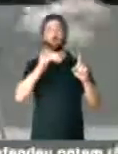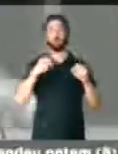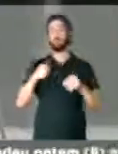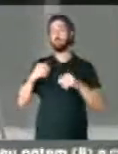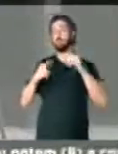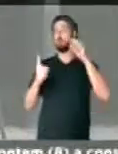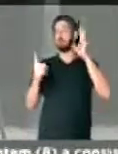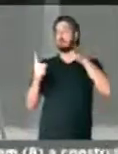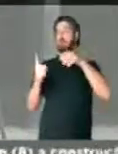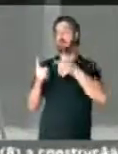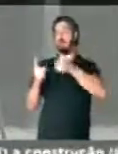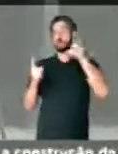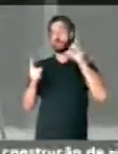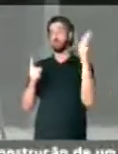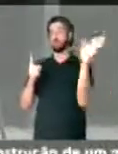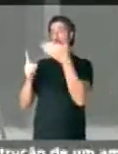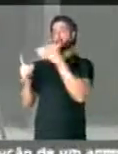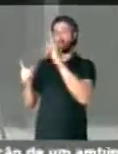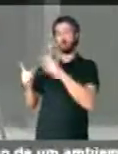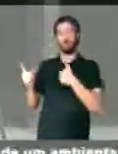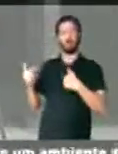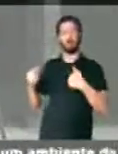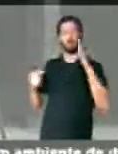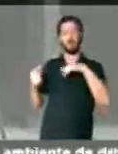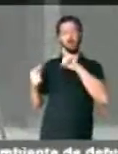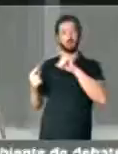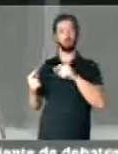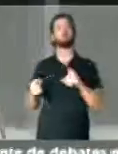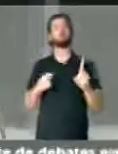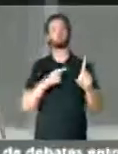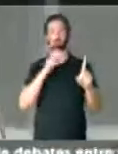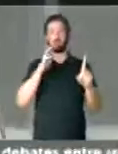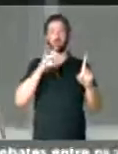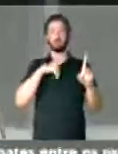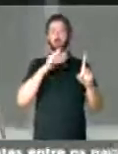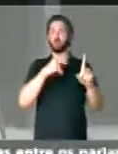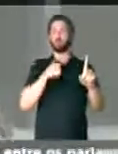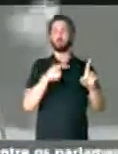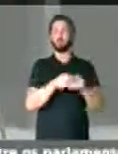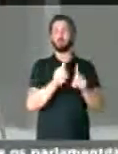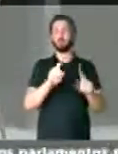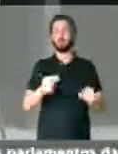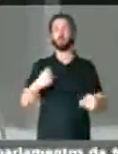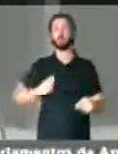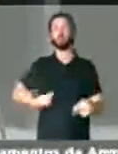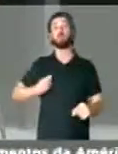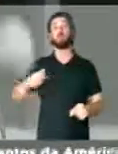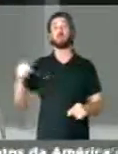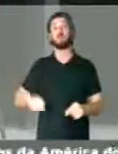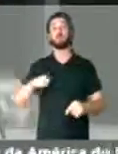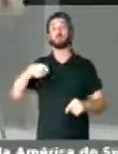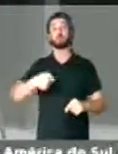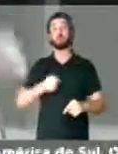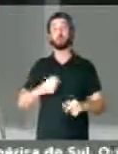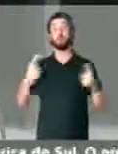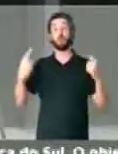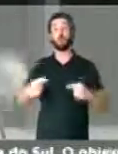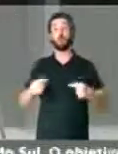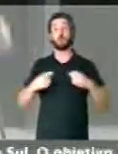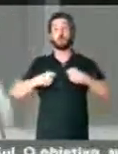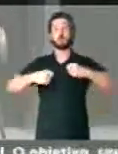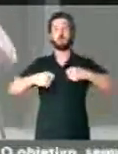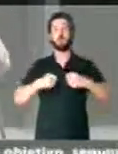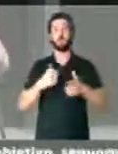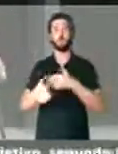curvou ao governo que foi retirado de forma constitucional através do impeachment. Eu estarei aqui como um grande opositor